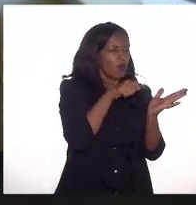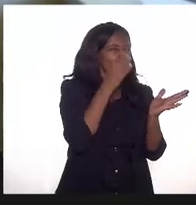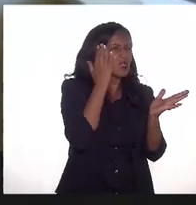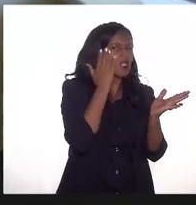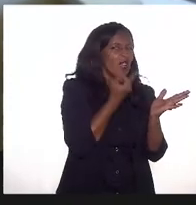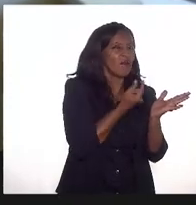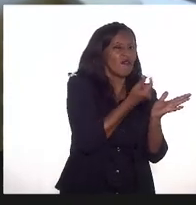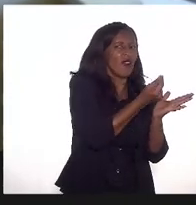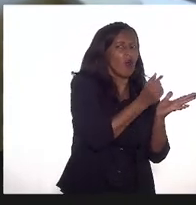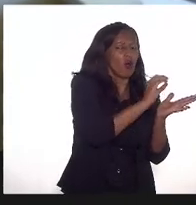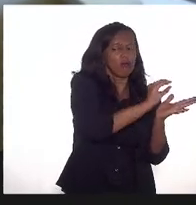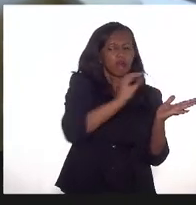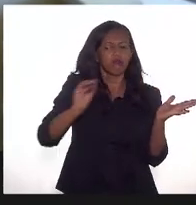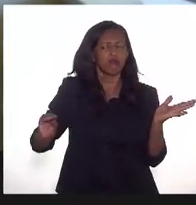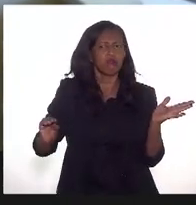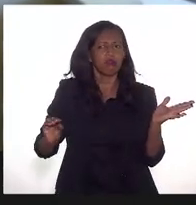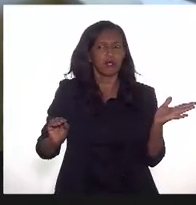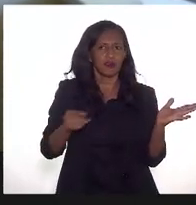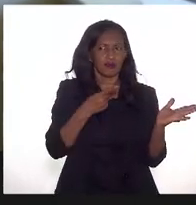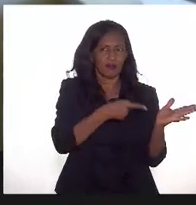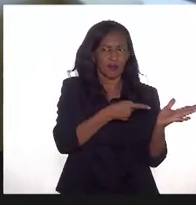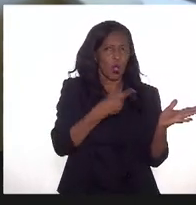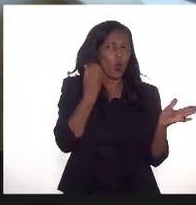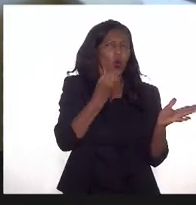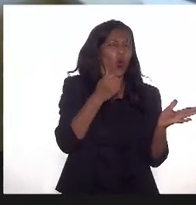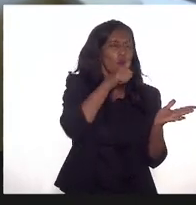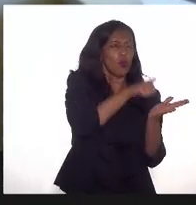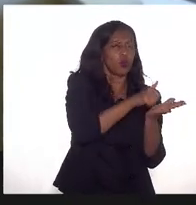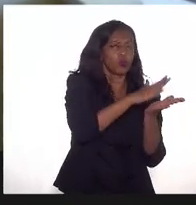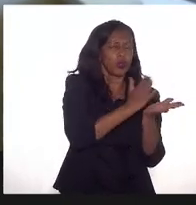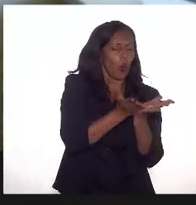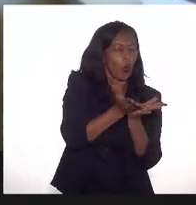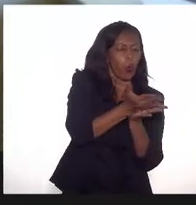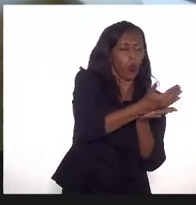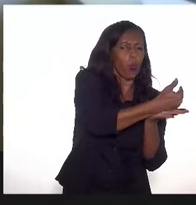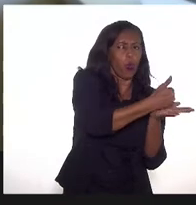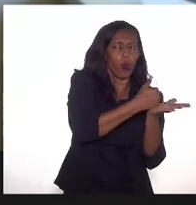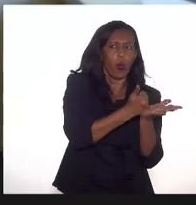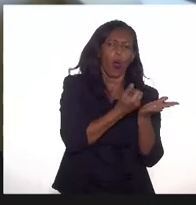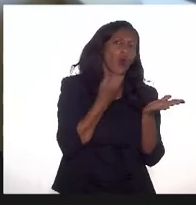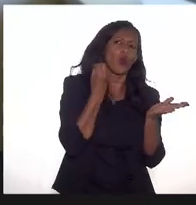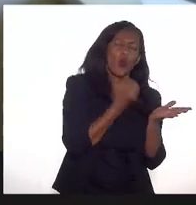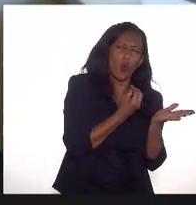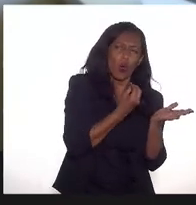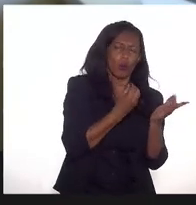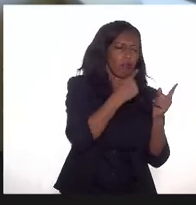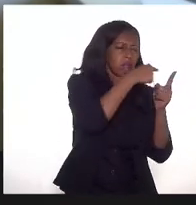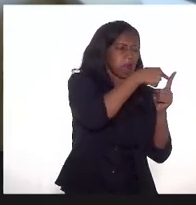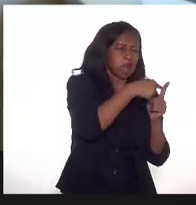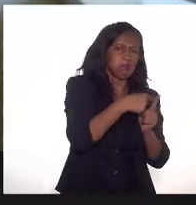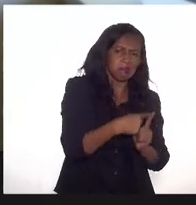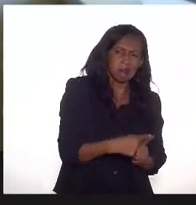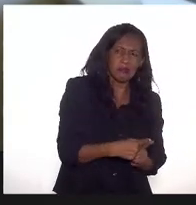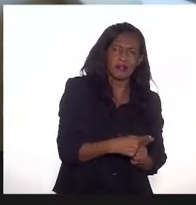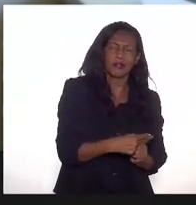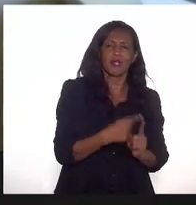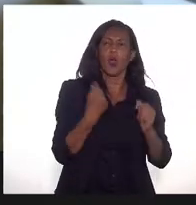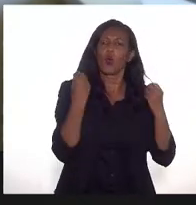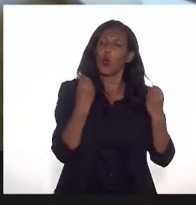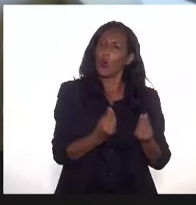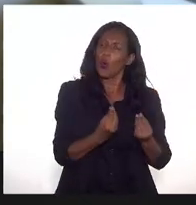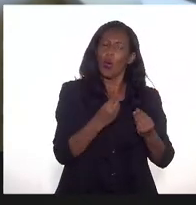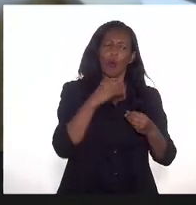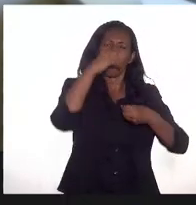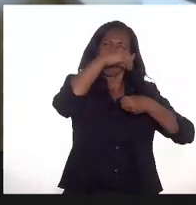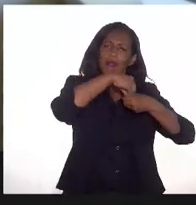commodity e, por via de consequência, leva em contas no estabelecimento